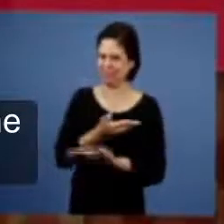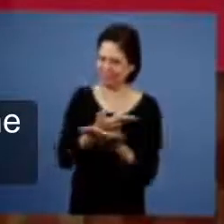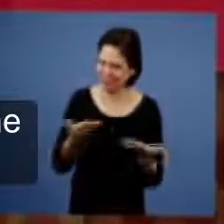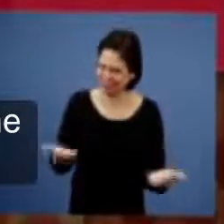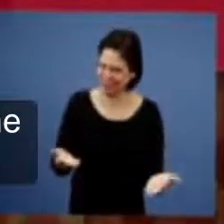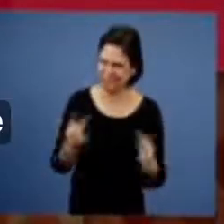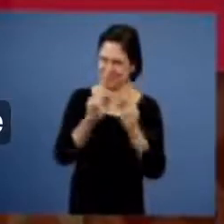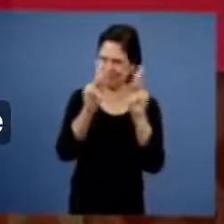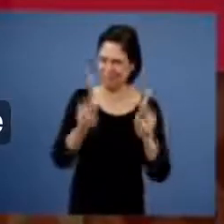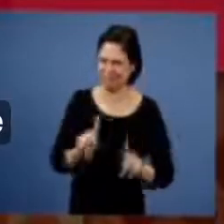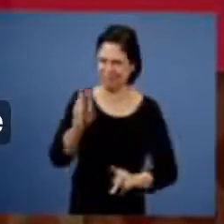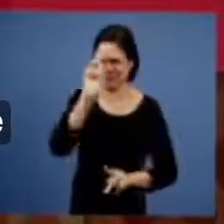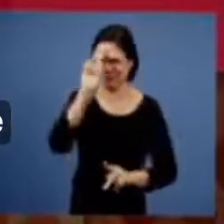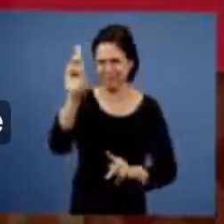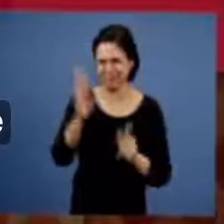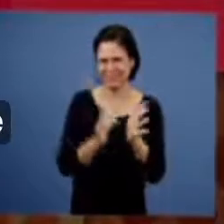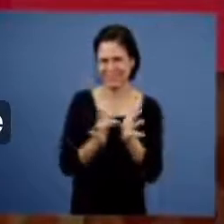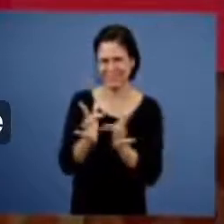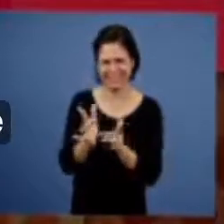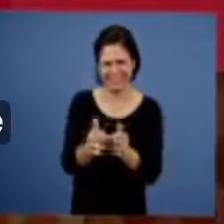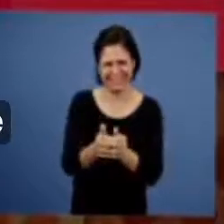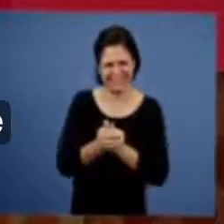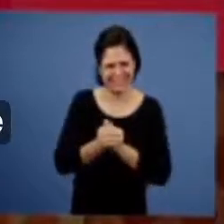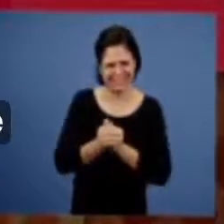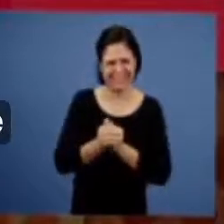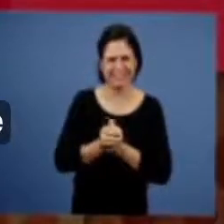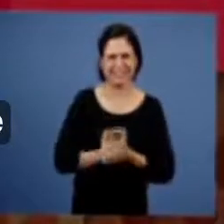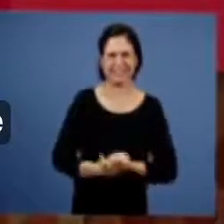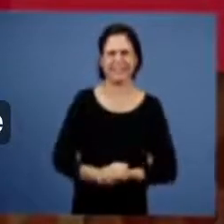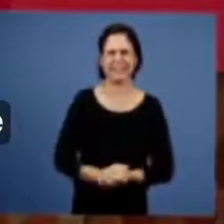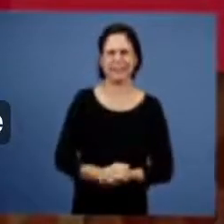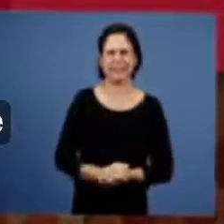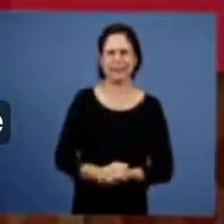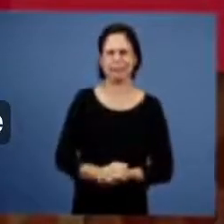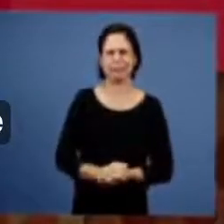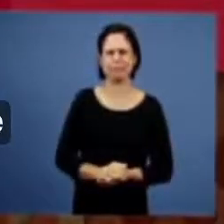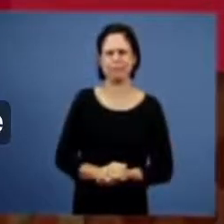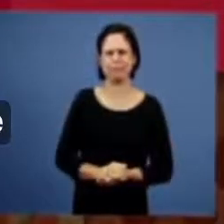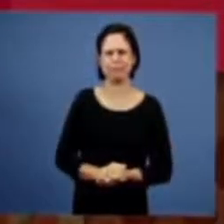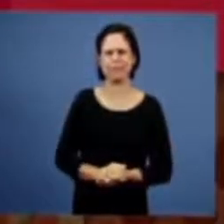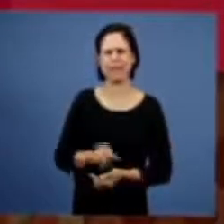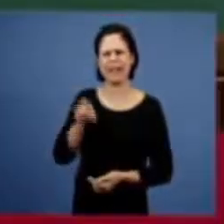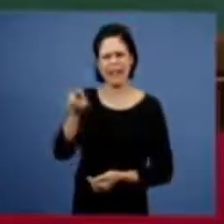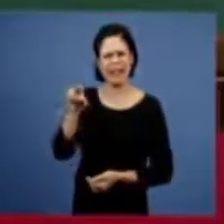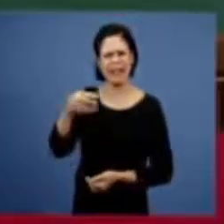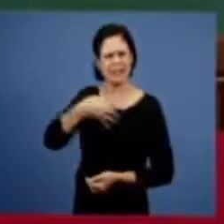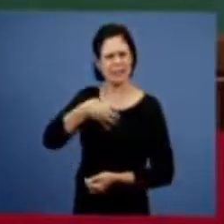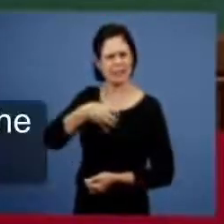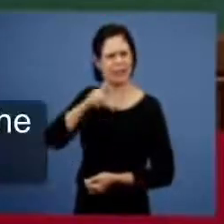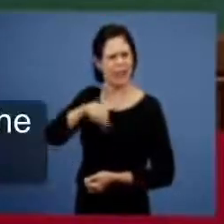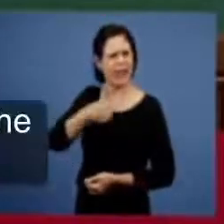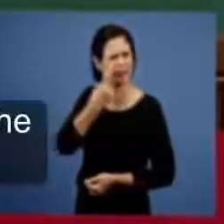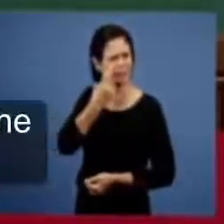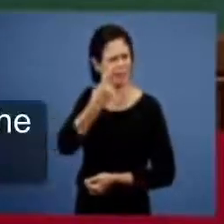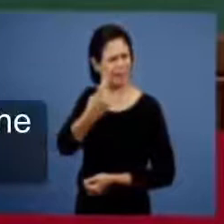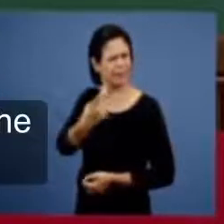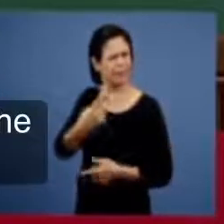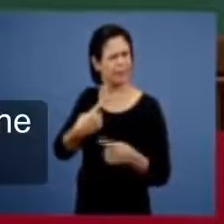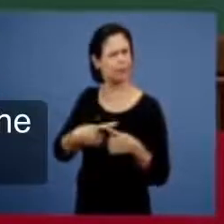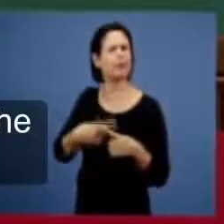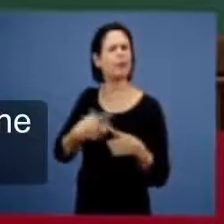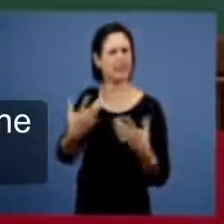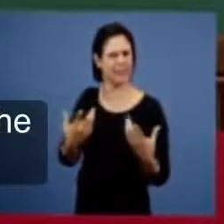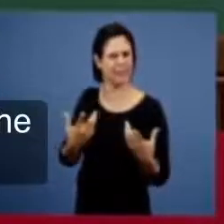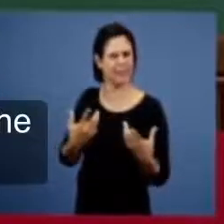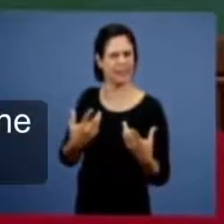irmãos com a paz do Senhor, este aspecto aqui é muito interessante, porquê? A pergunta que se